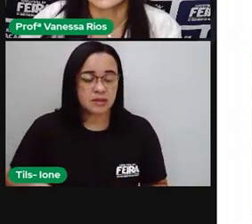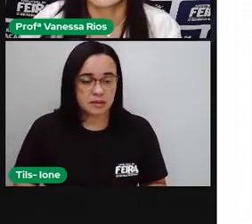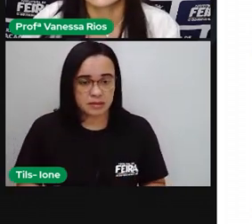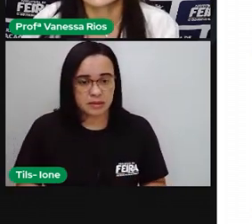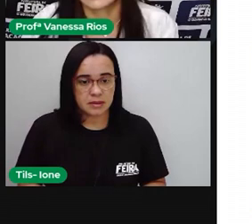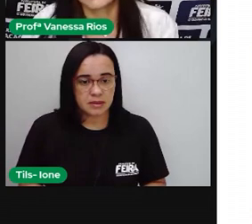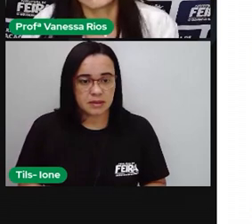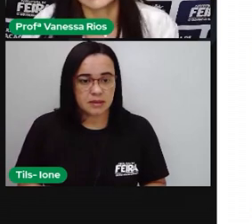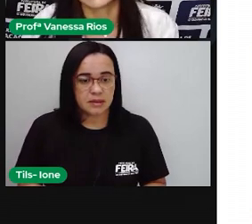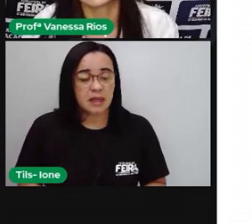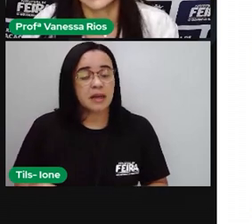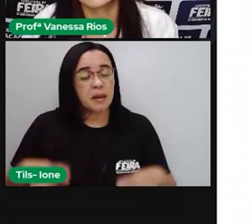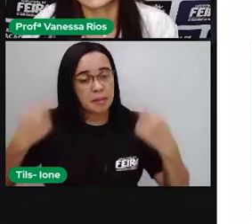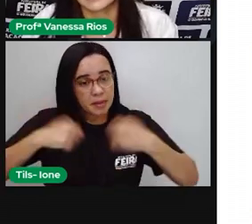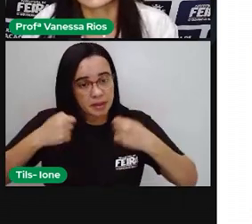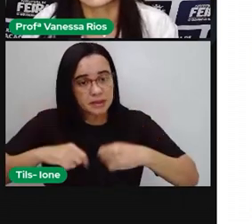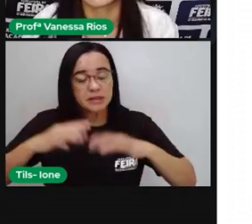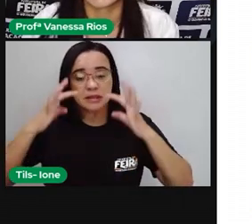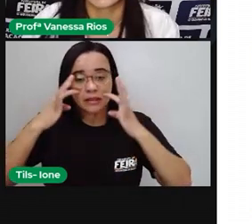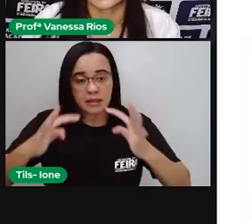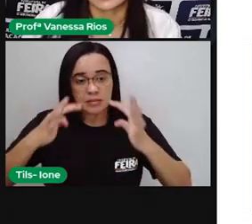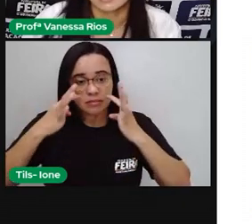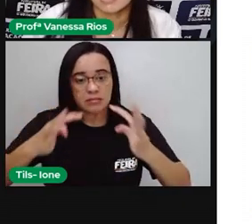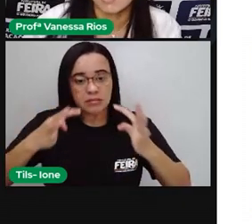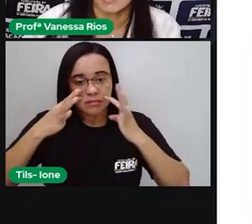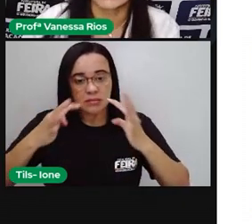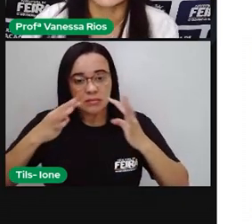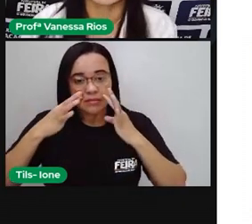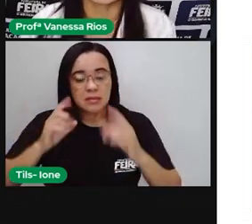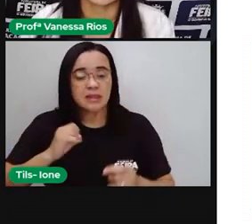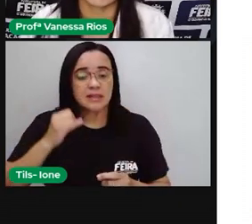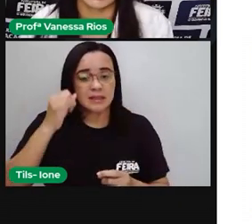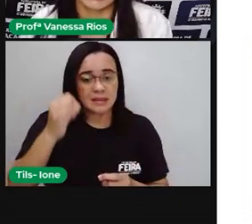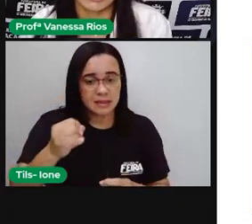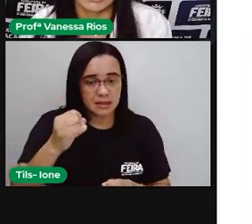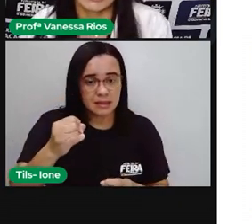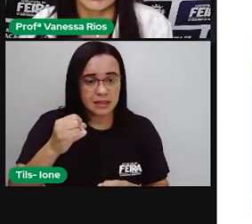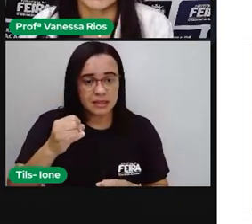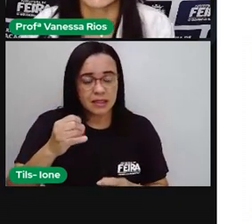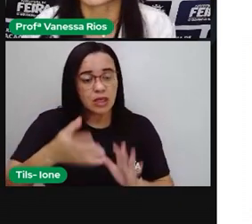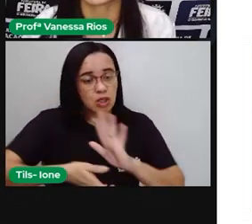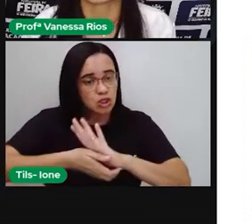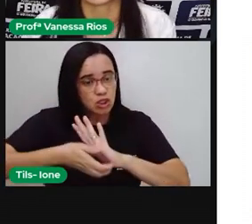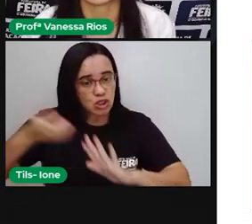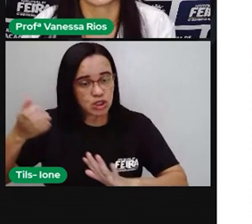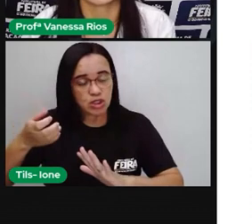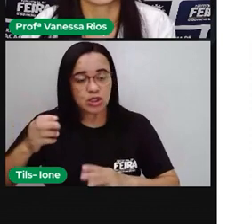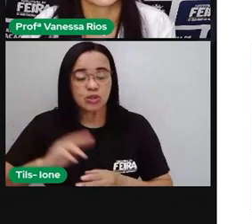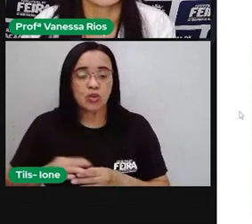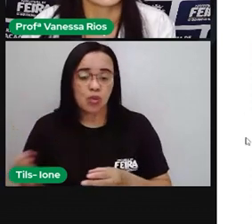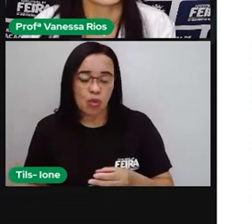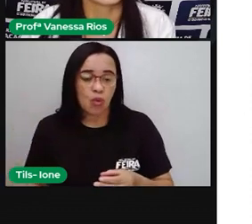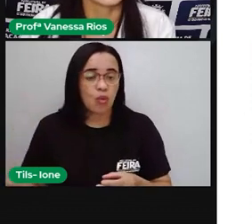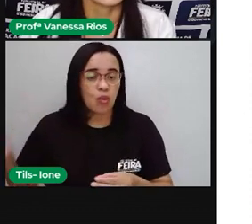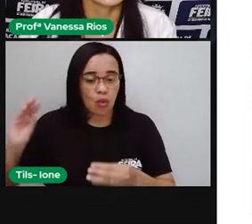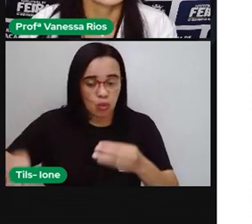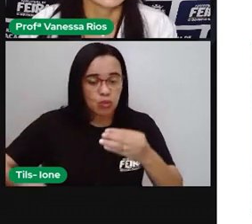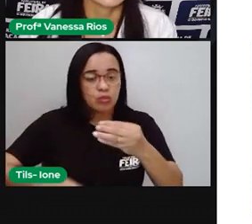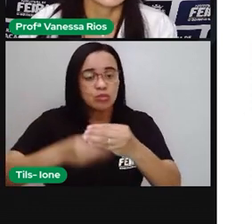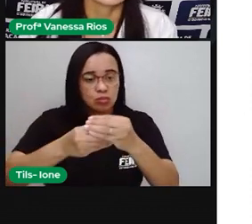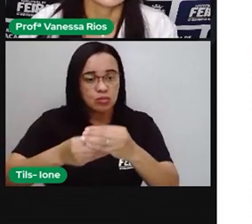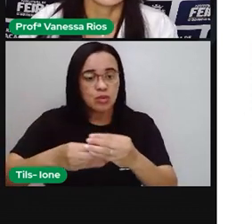essa observação que vai determinar se eu aproximo ou se eu diminuo o número que eu quero fazer o arredondamento.